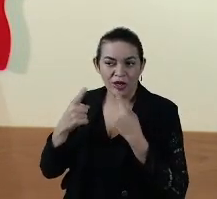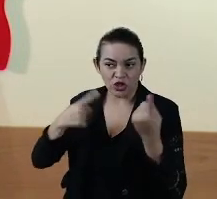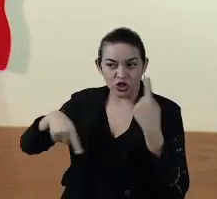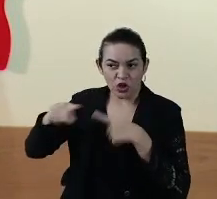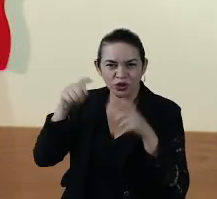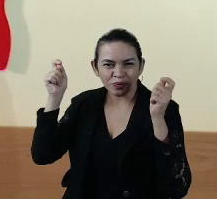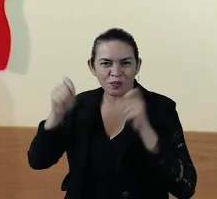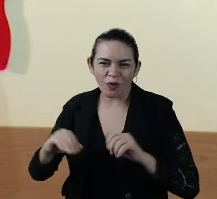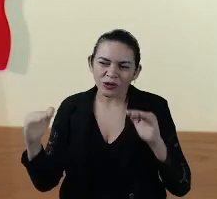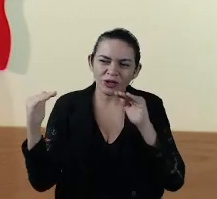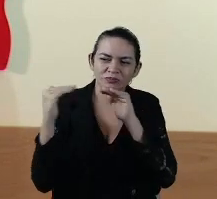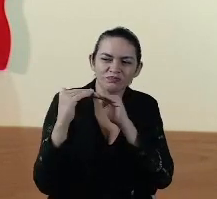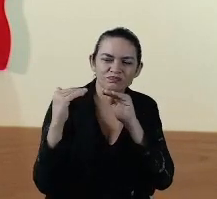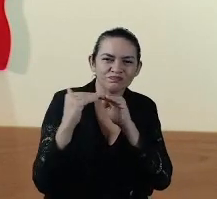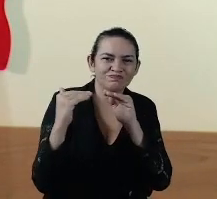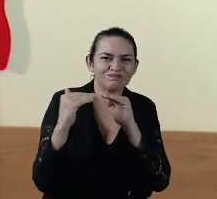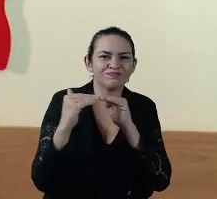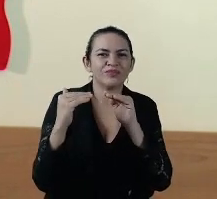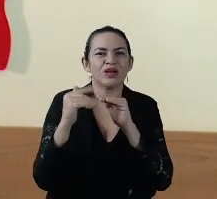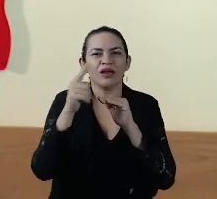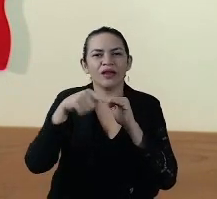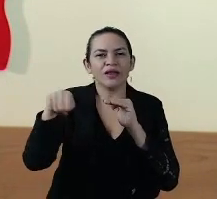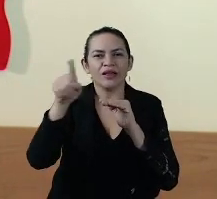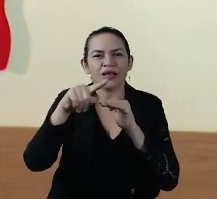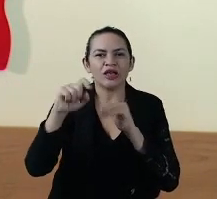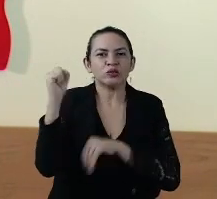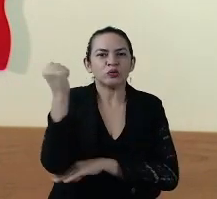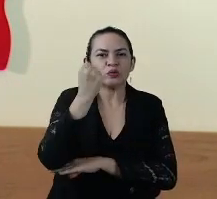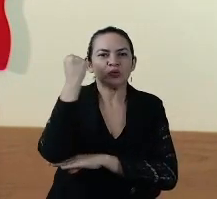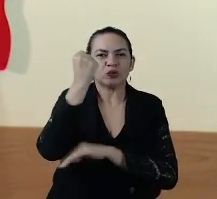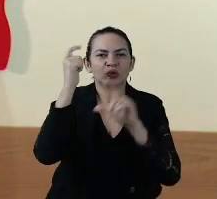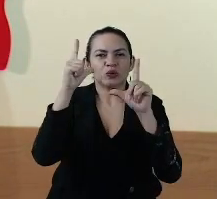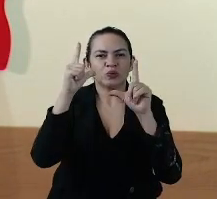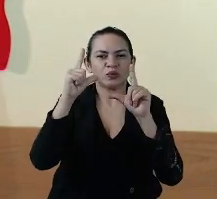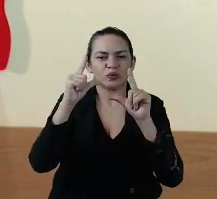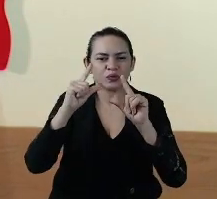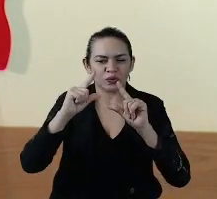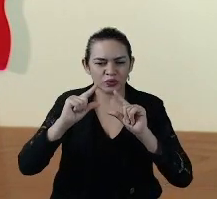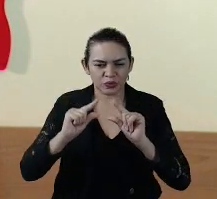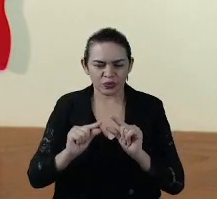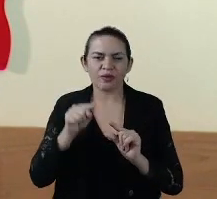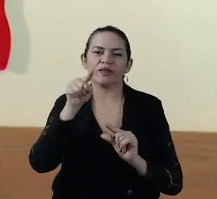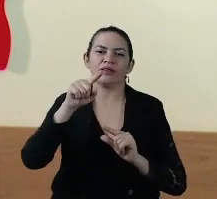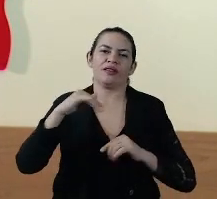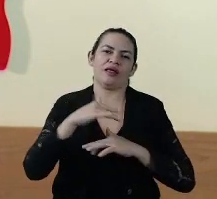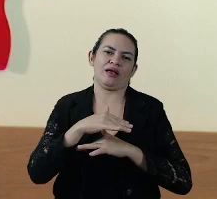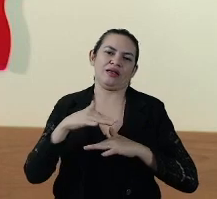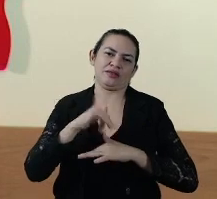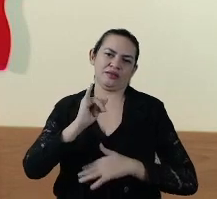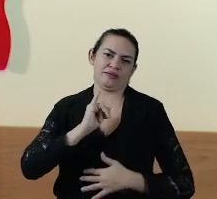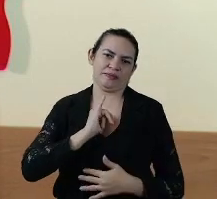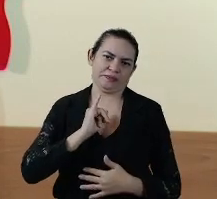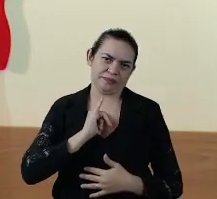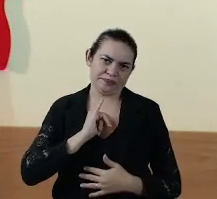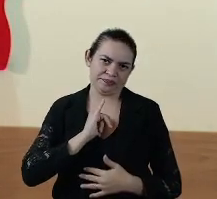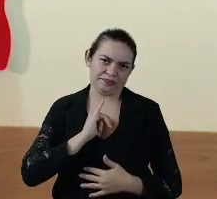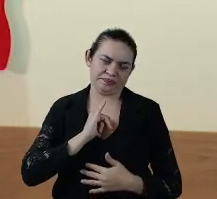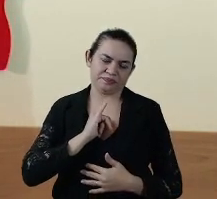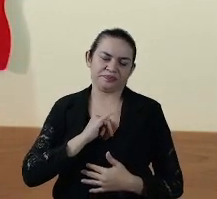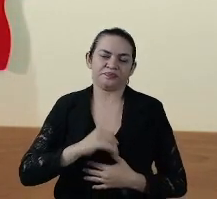reversão desse quadro preocupante que nós temos hoje na cidade de Imperatriz.